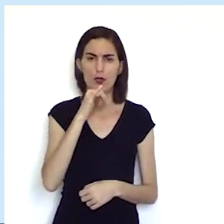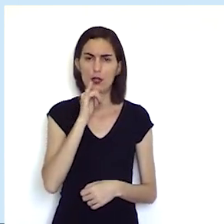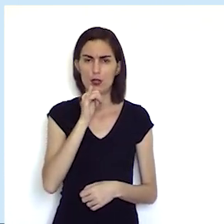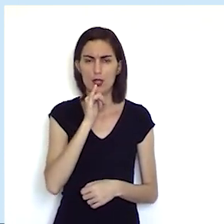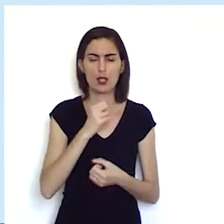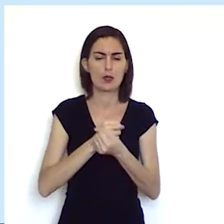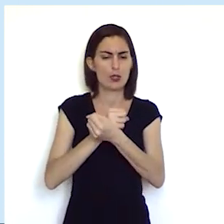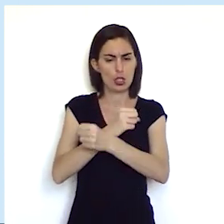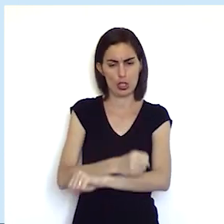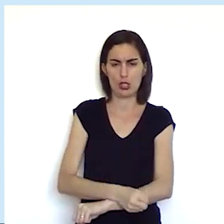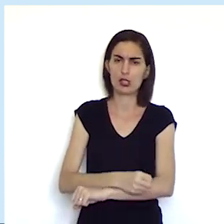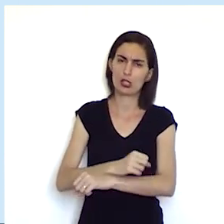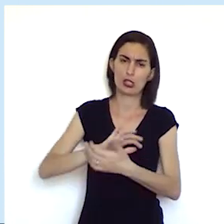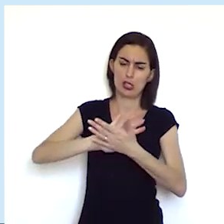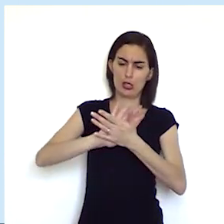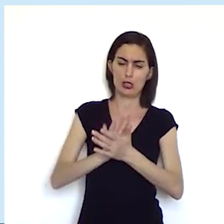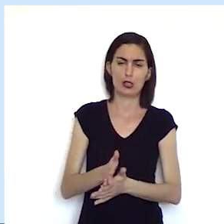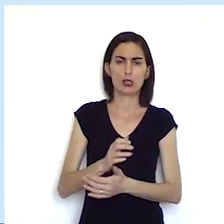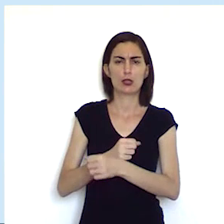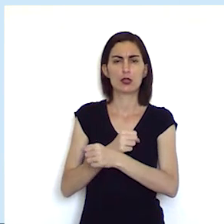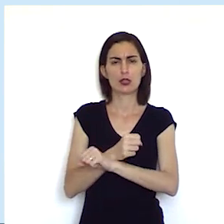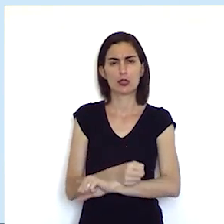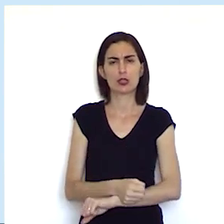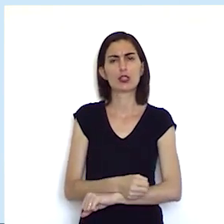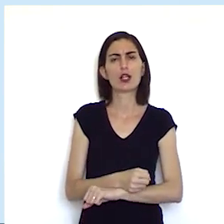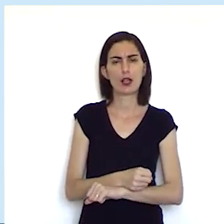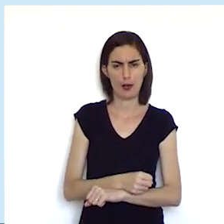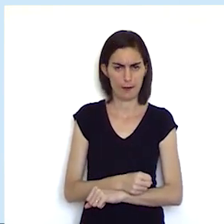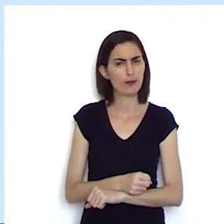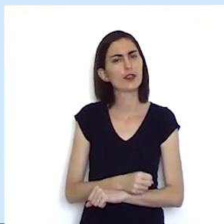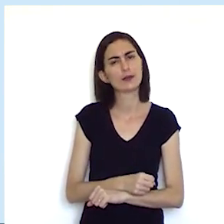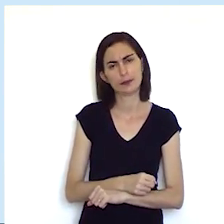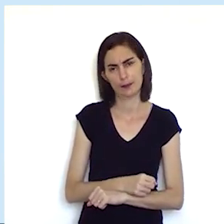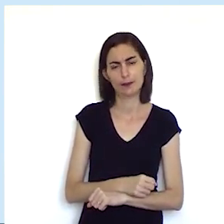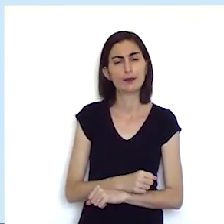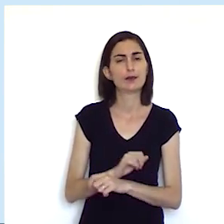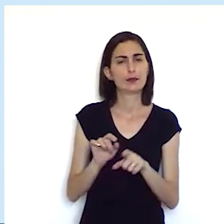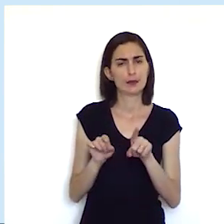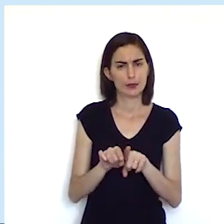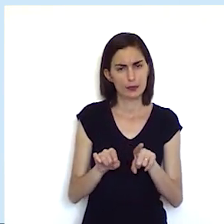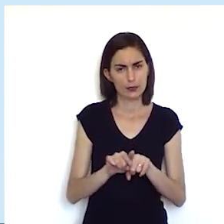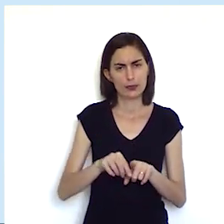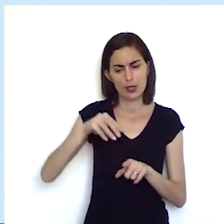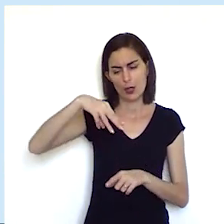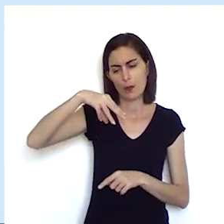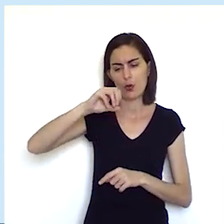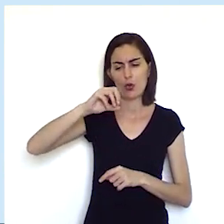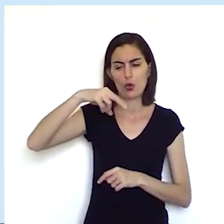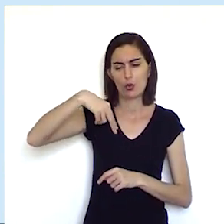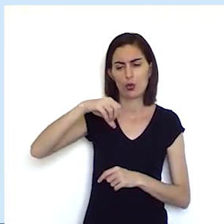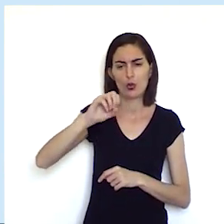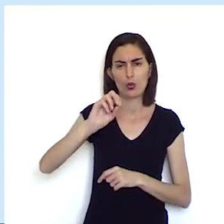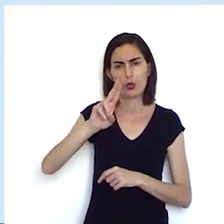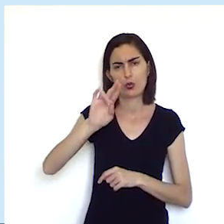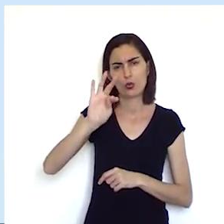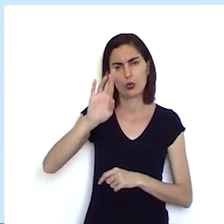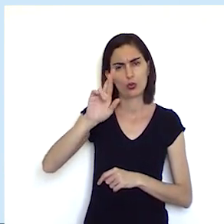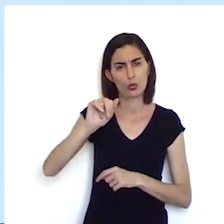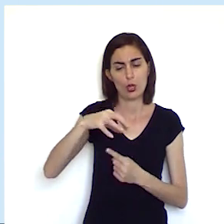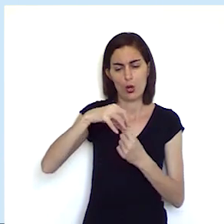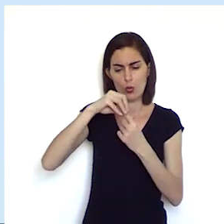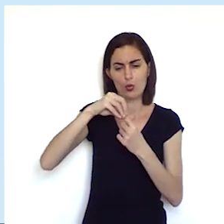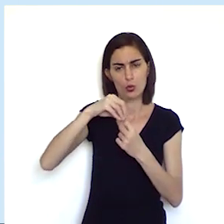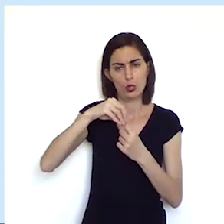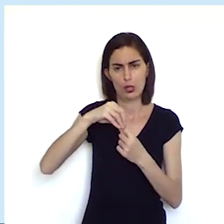exemplo que era de exploração e baseada na mão de obra escrava e na monocultura ou seja uma única